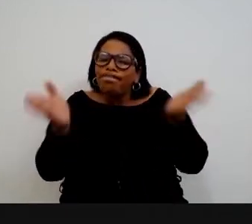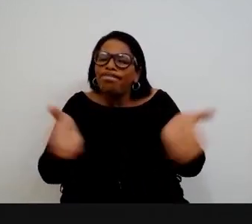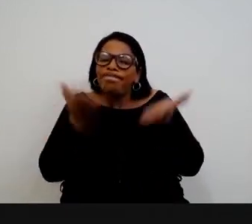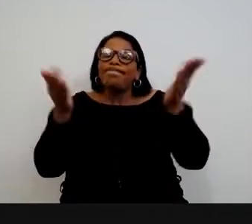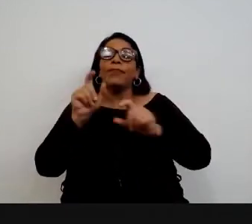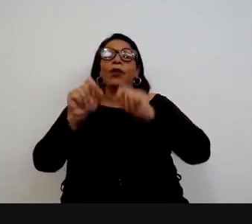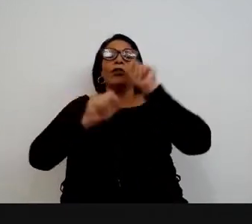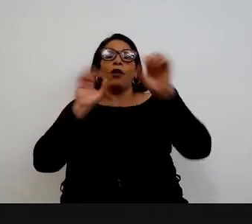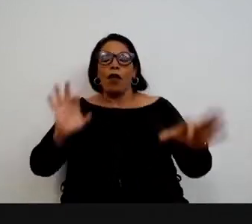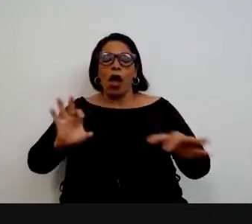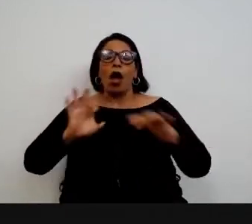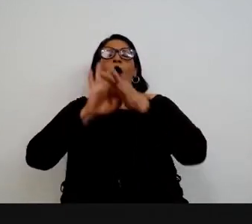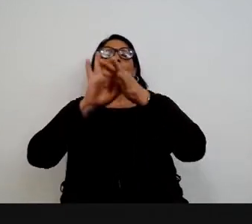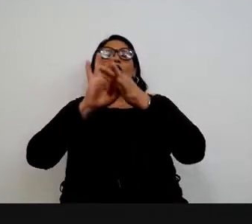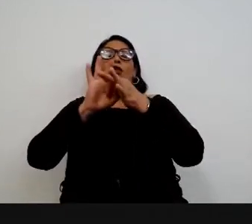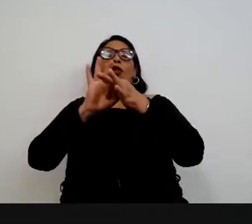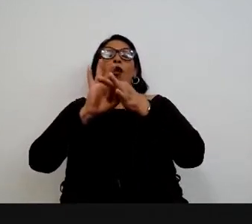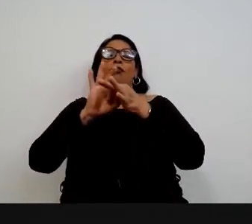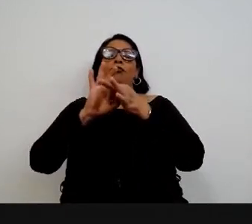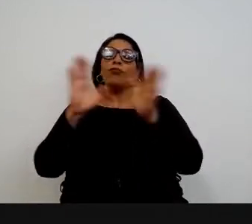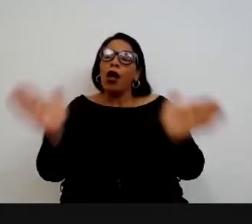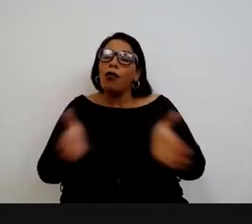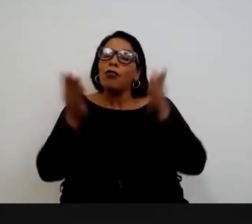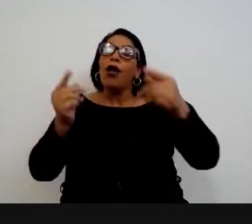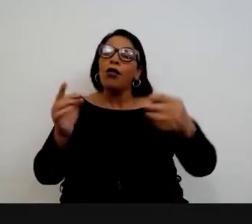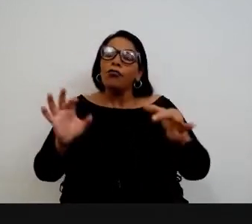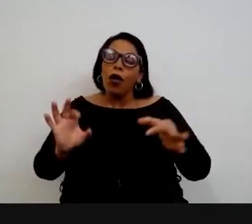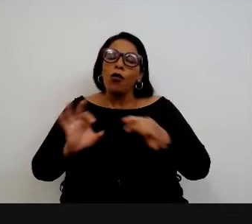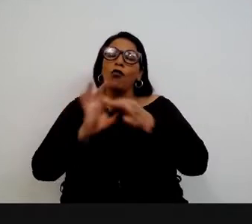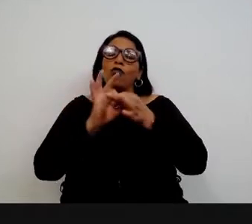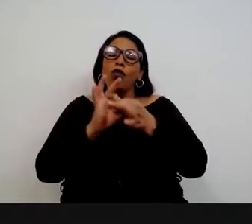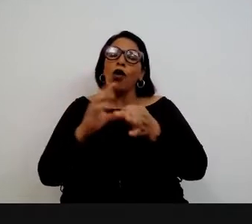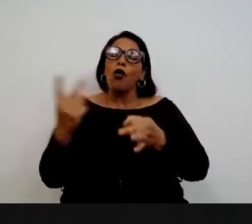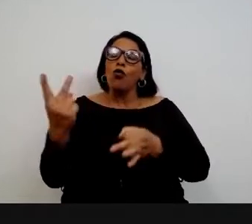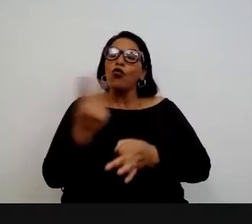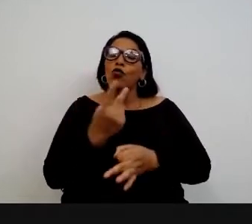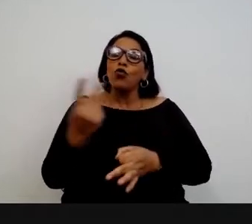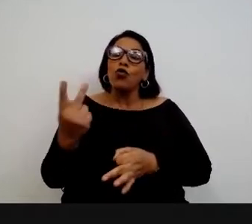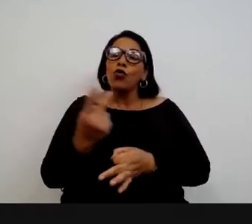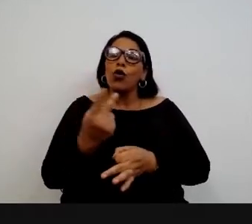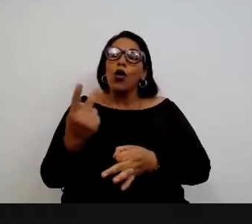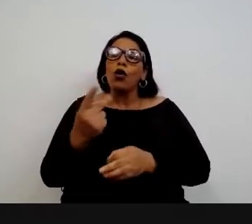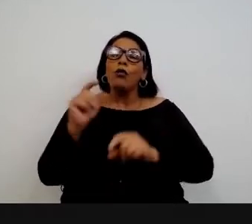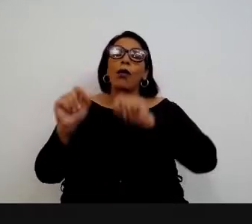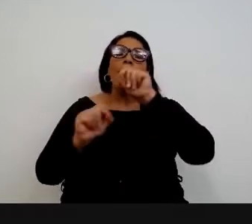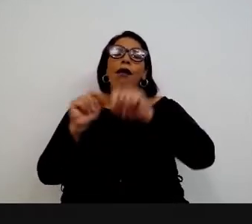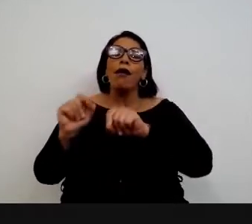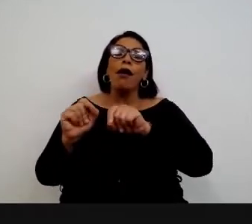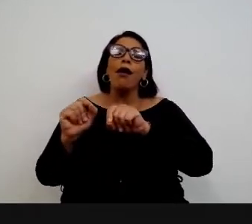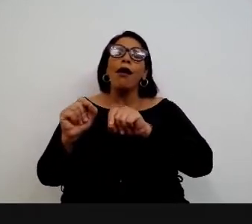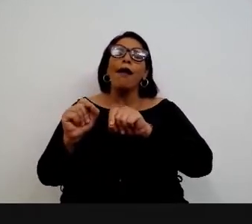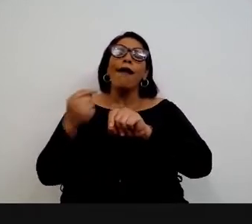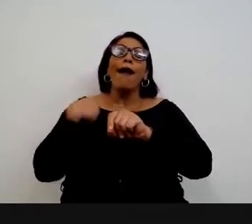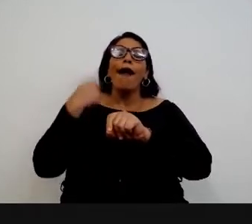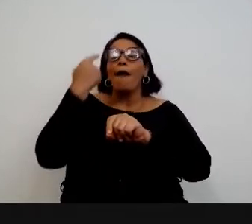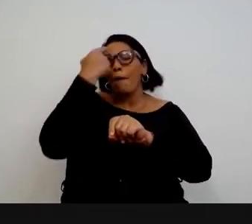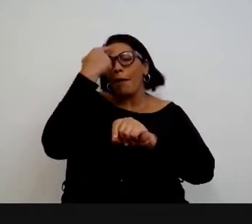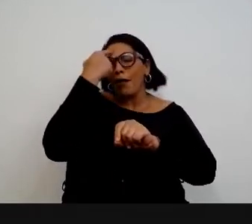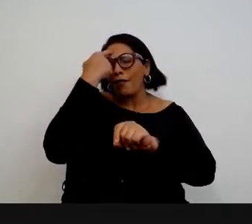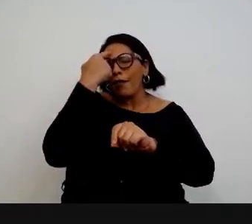essa fusão e de cada vez mais aproximar esses dois mundos para que eles possam tirar